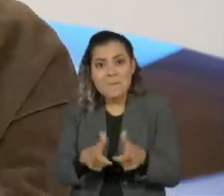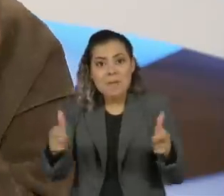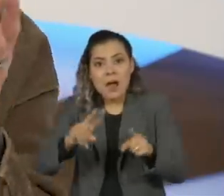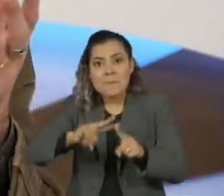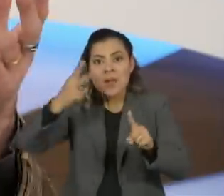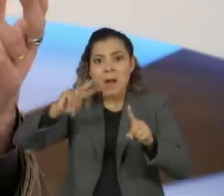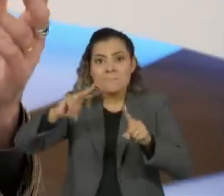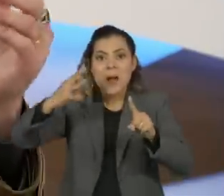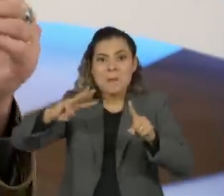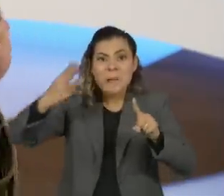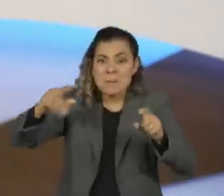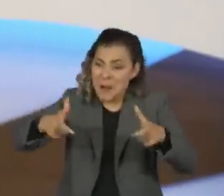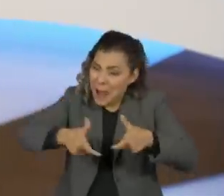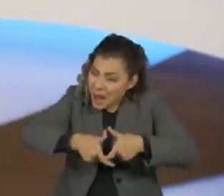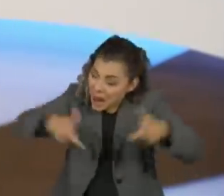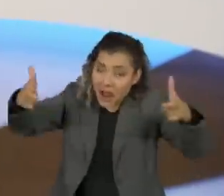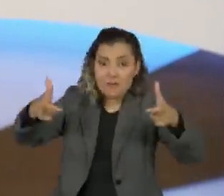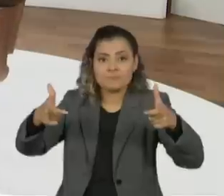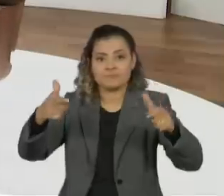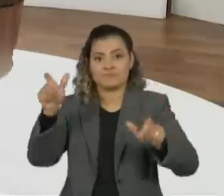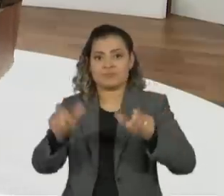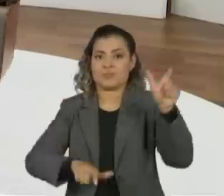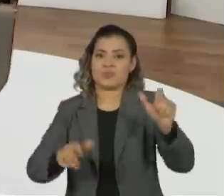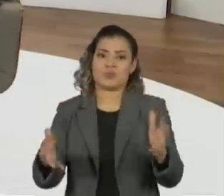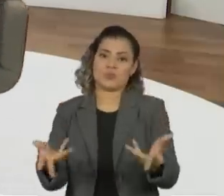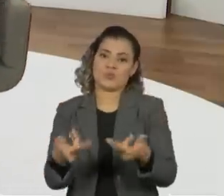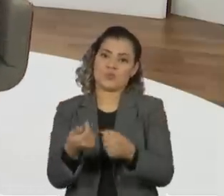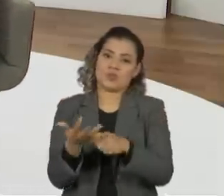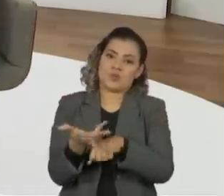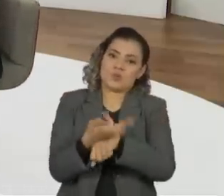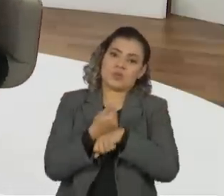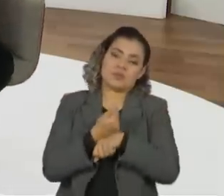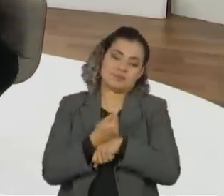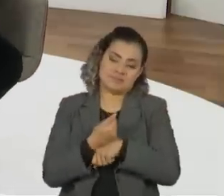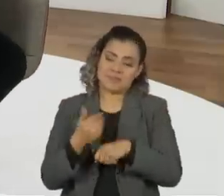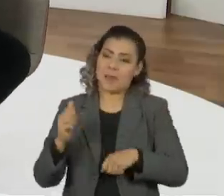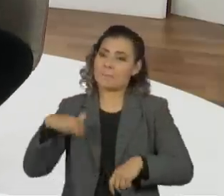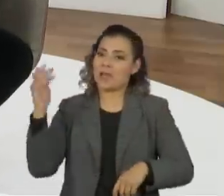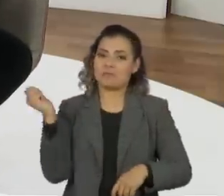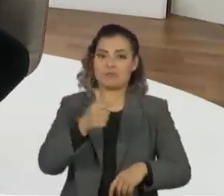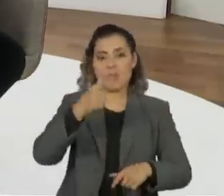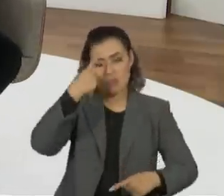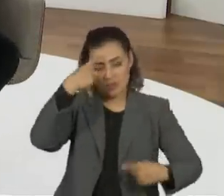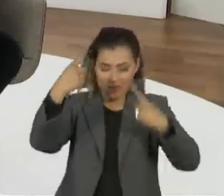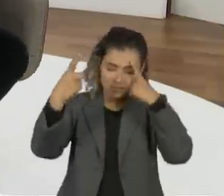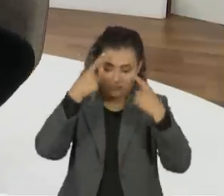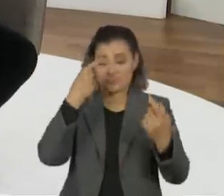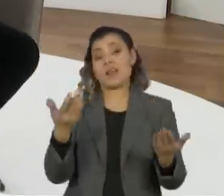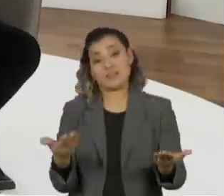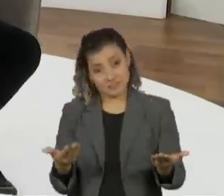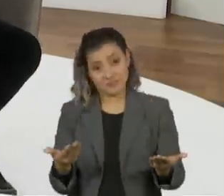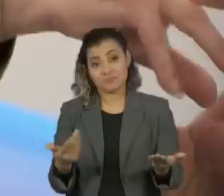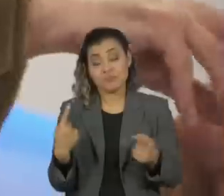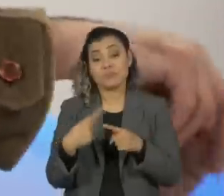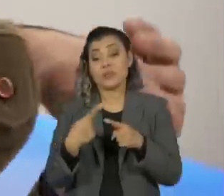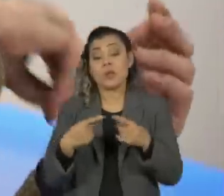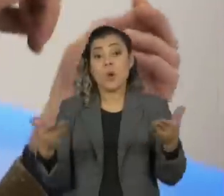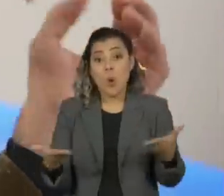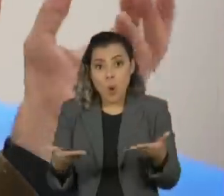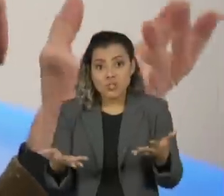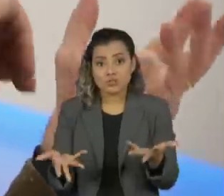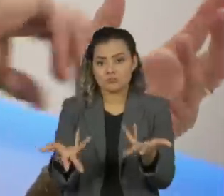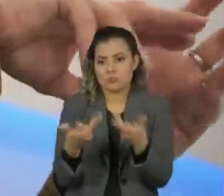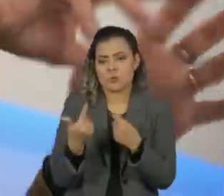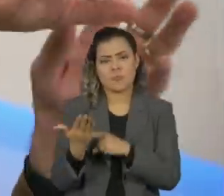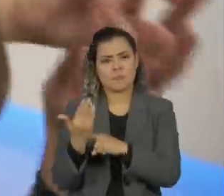o triplo de pessoas com muito mais talento, creio eu, e com muito mais criatividade, porque a questão da produção musical não ser